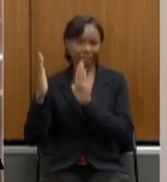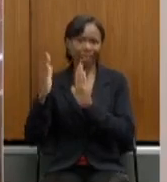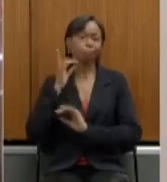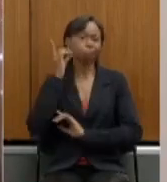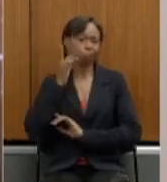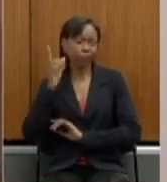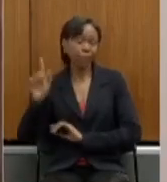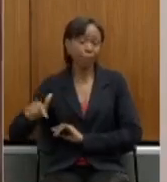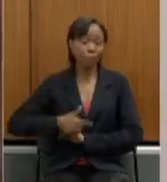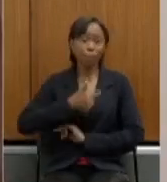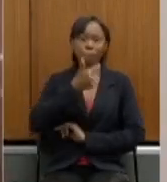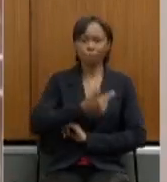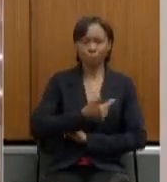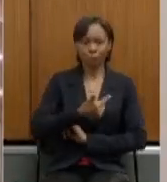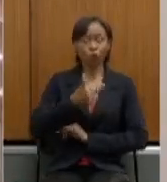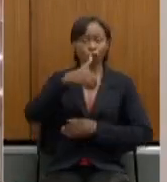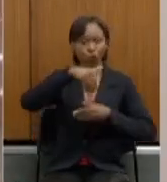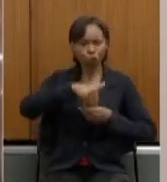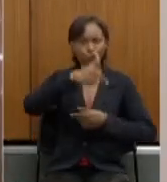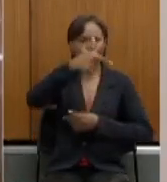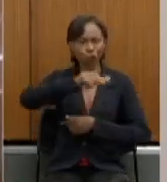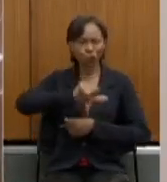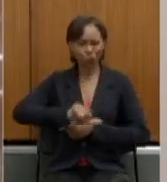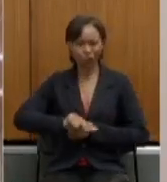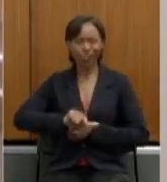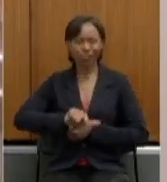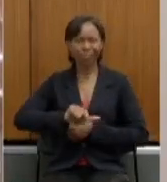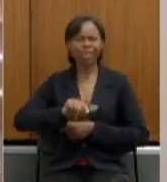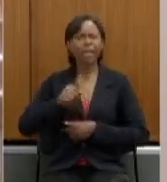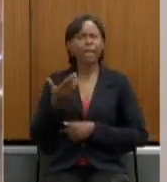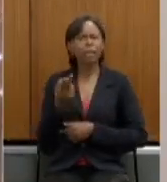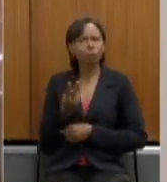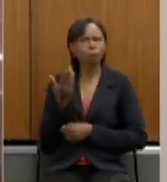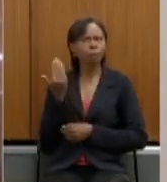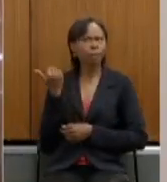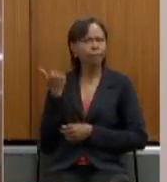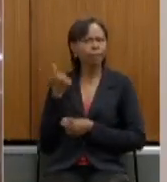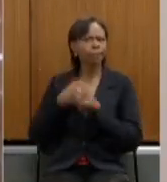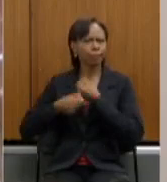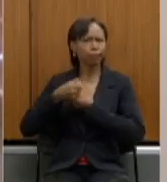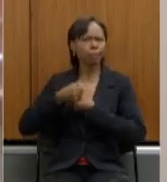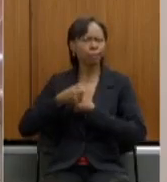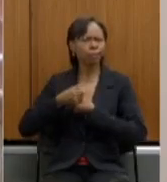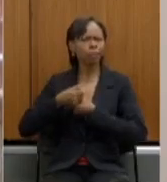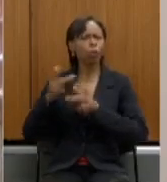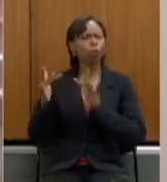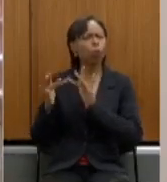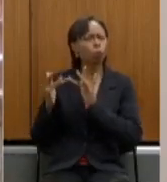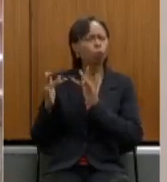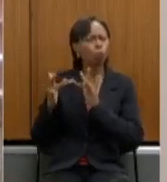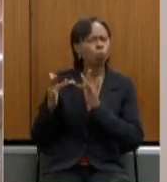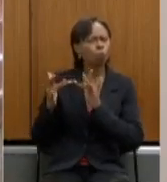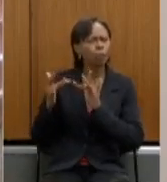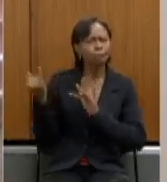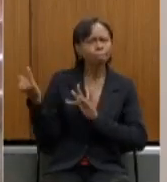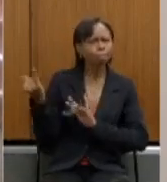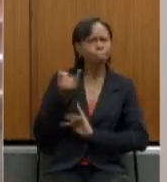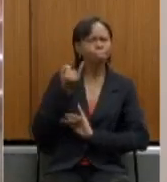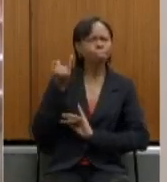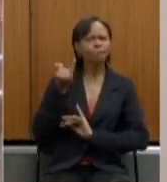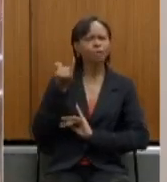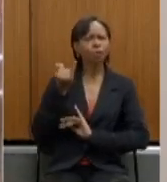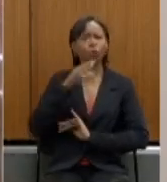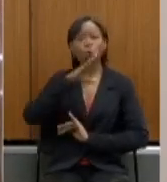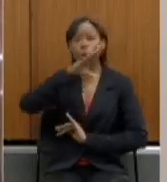me reelegi nesses dois últimos anos tive um contato extremamente importante com